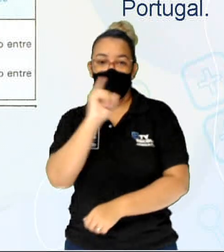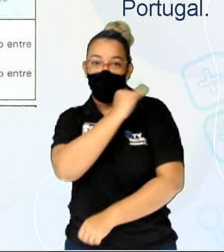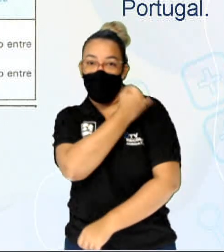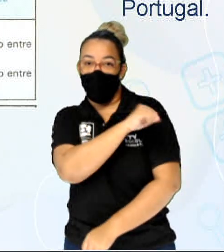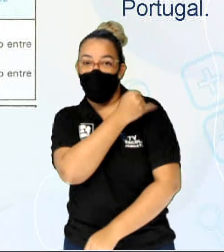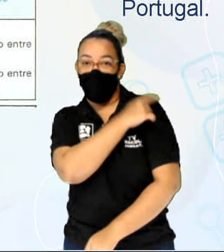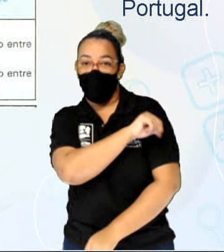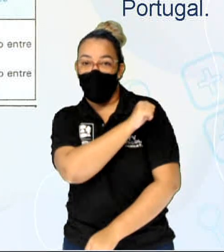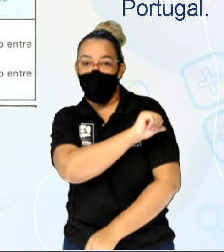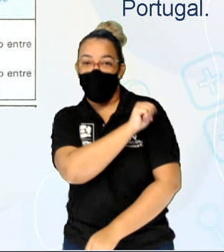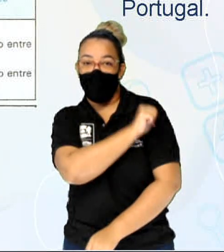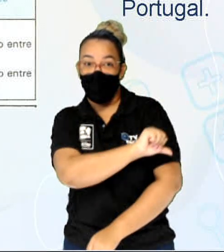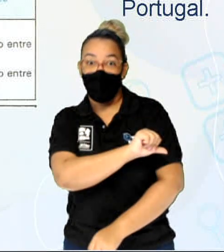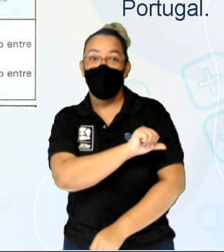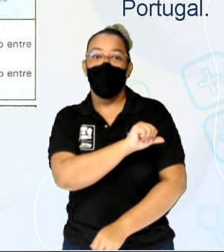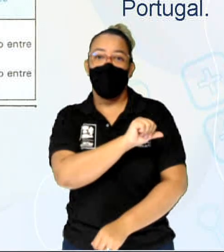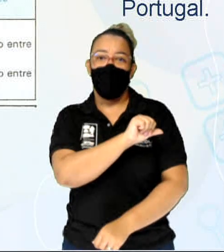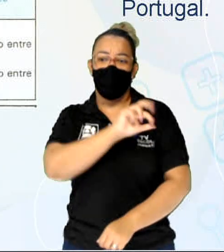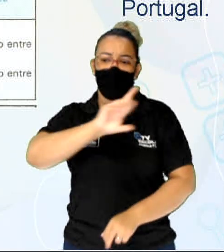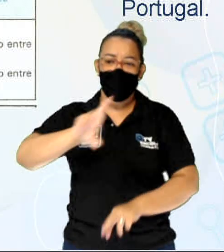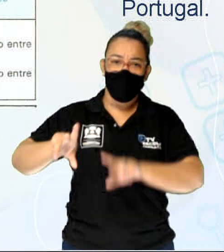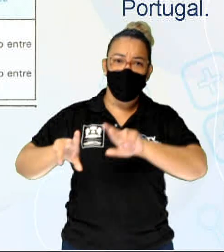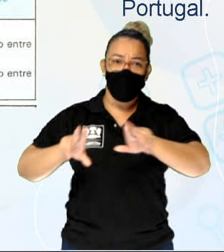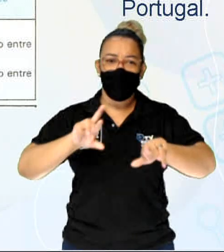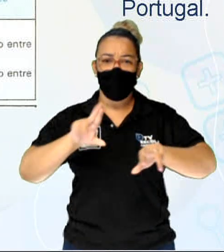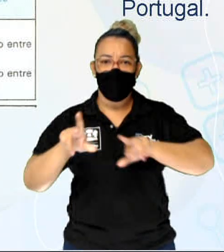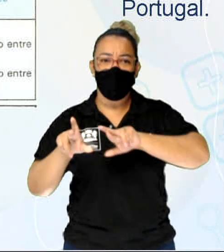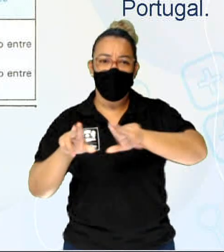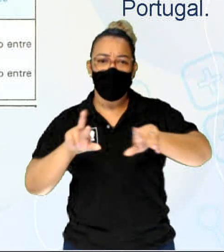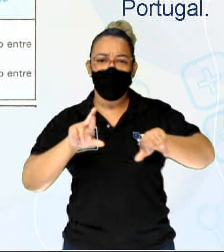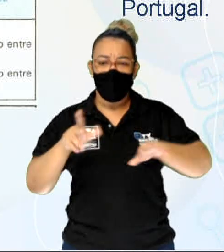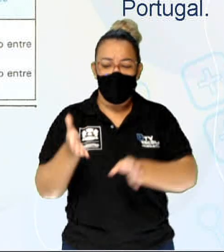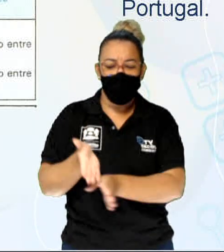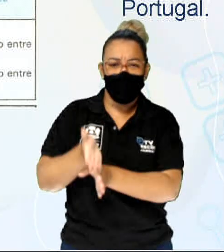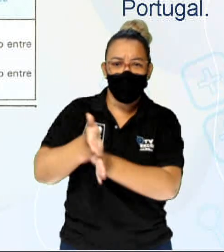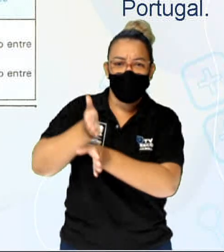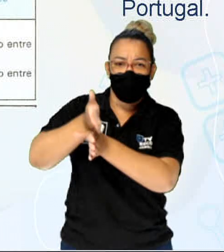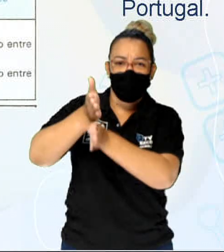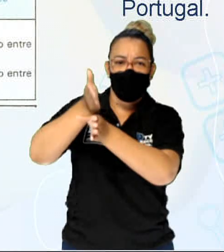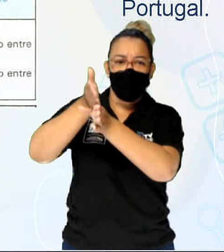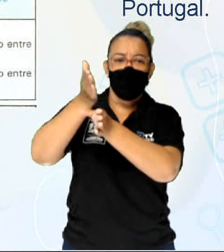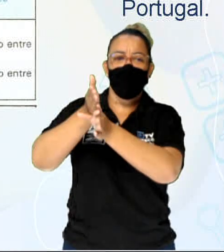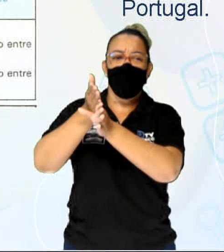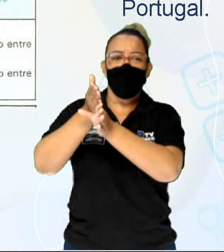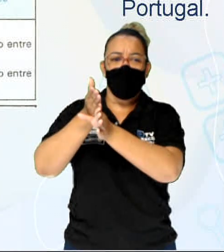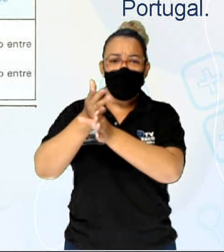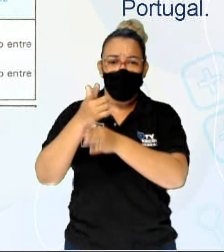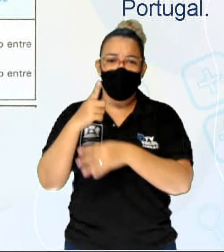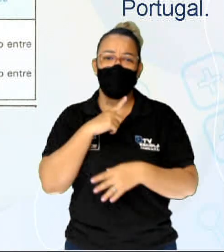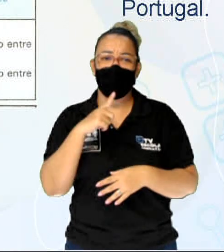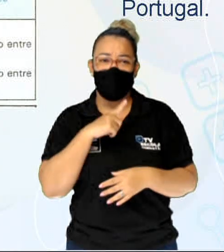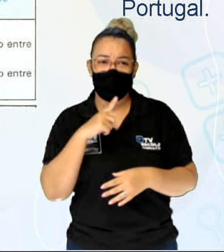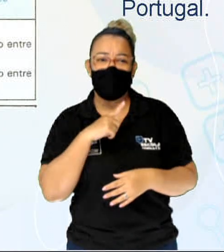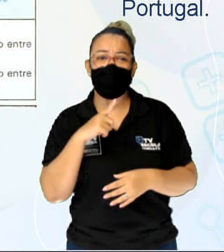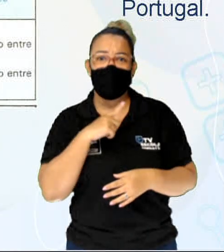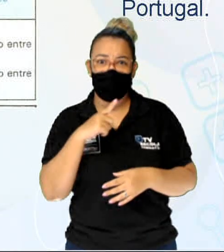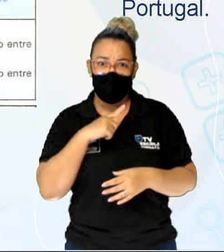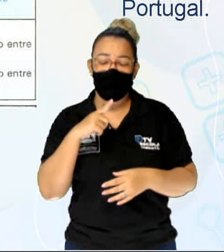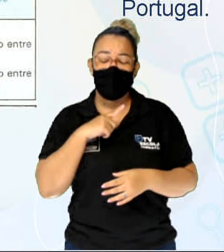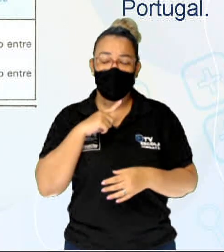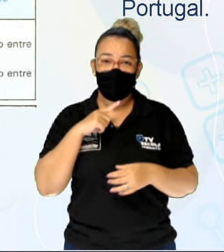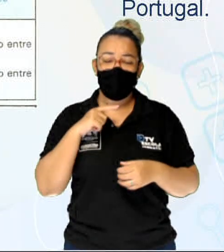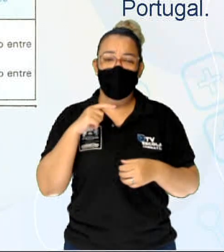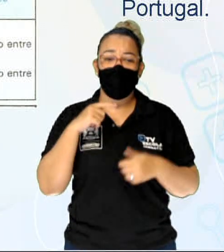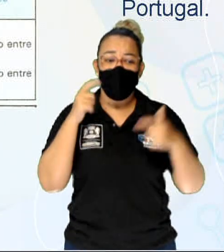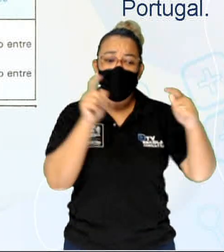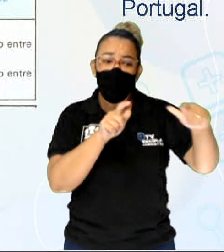Paranaguá, Então, Assunção, Paraguai, sete povos das Missões, Montevidéu, colônia de Sacramento, que